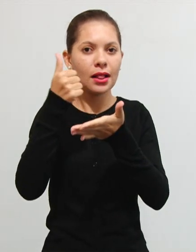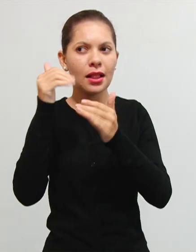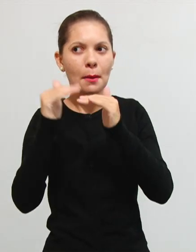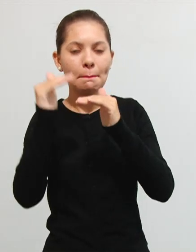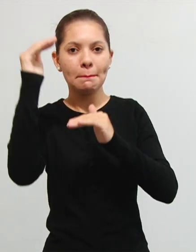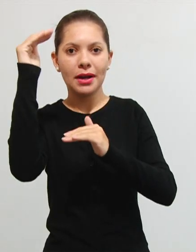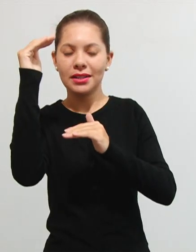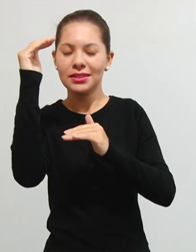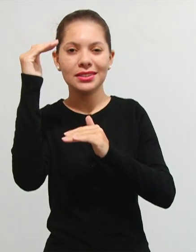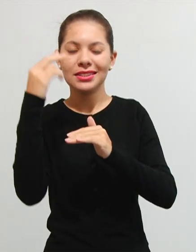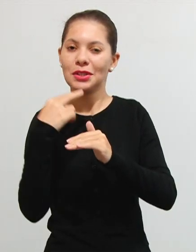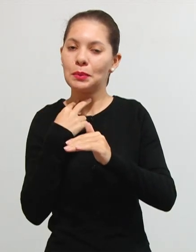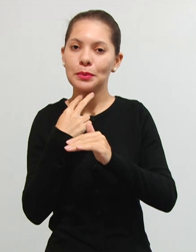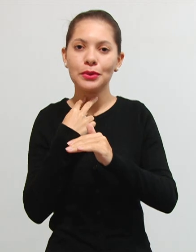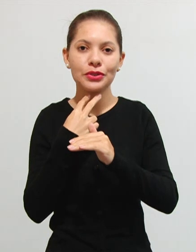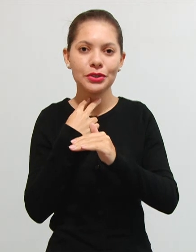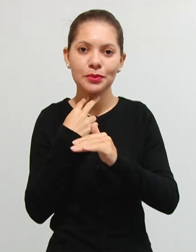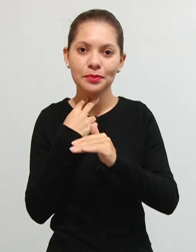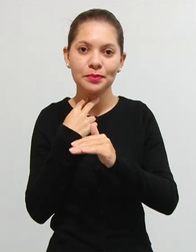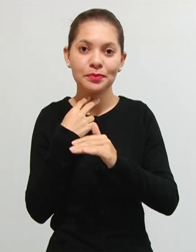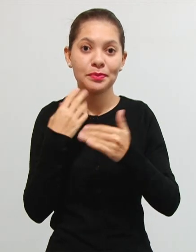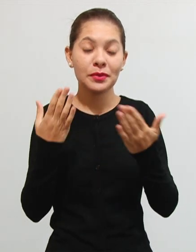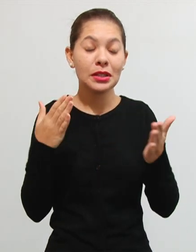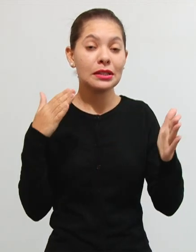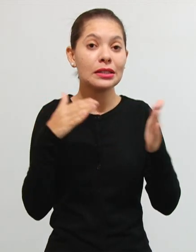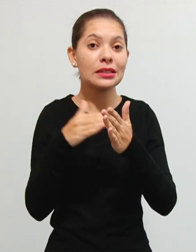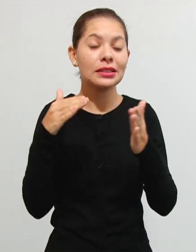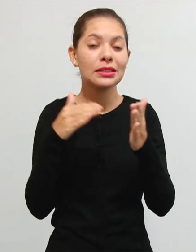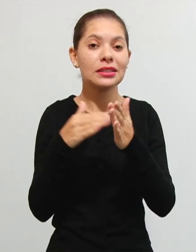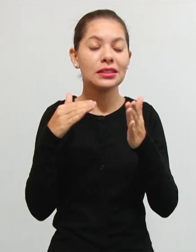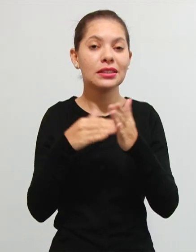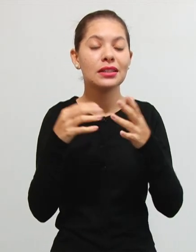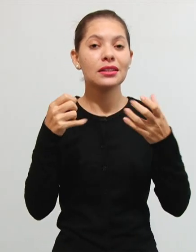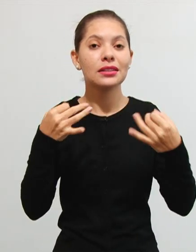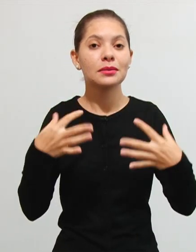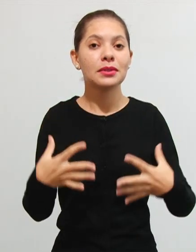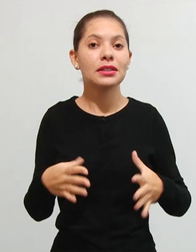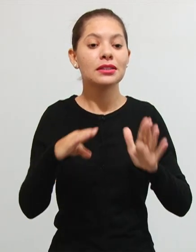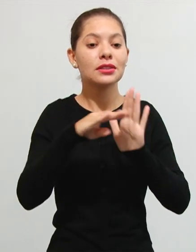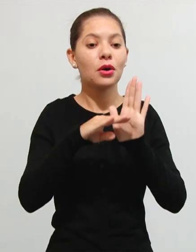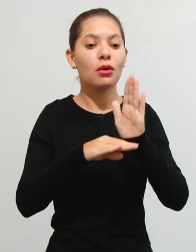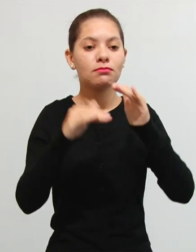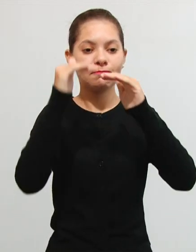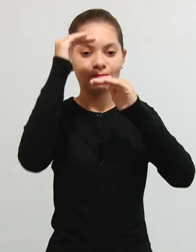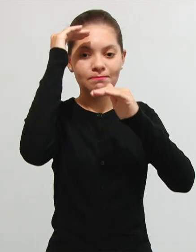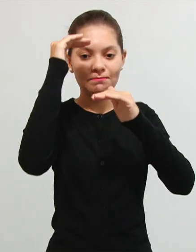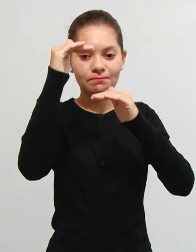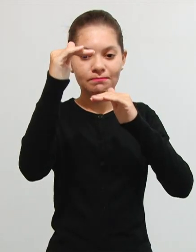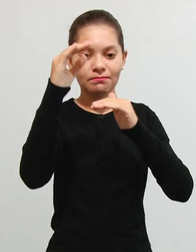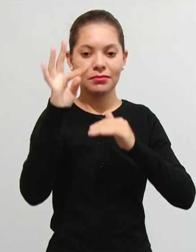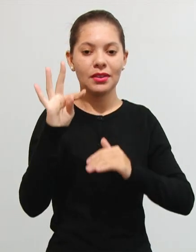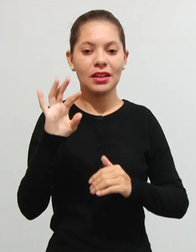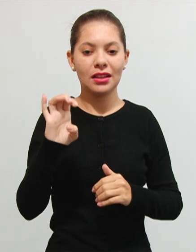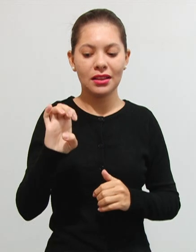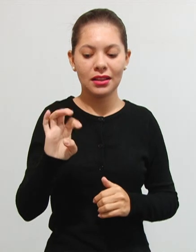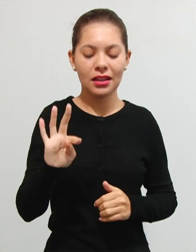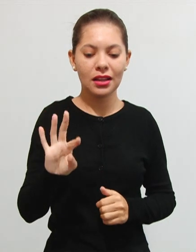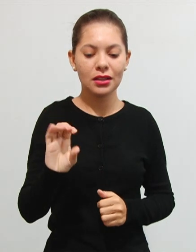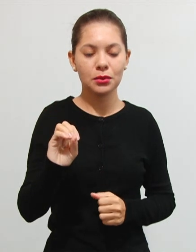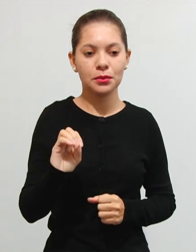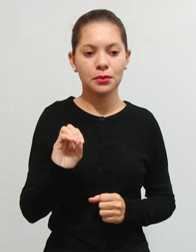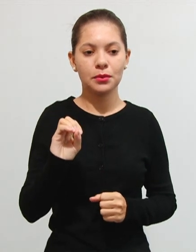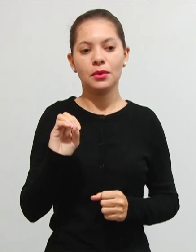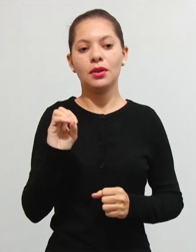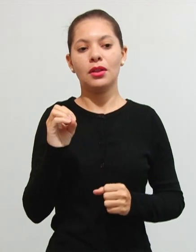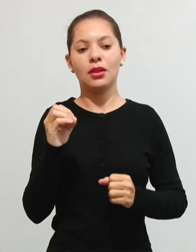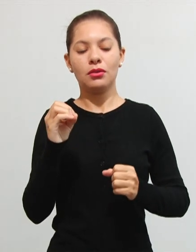foi gasto, tá? em outras palavras, o limite total estabelece uma espécie de teto, tá? para a cobrança dessa contribuição tá? já